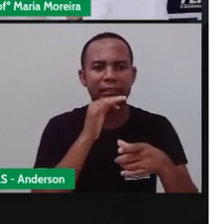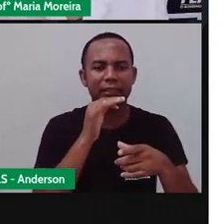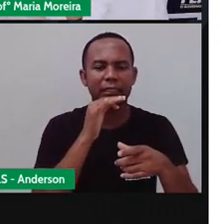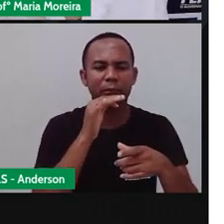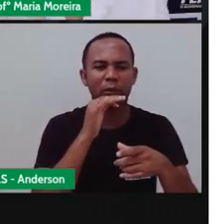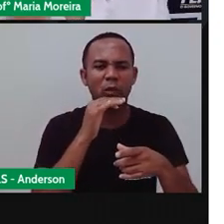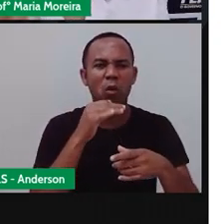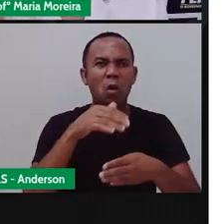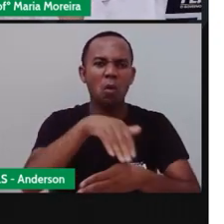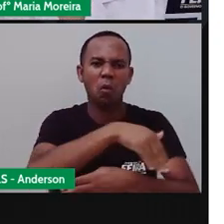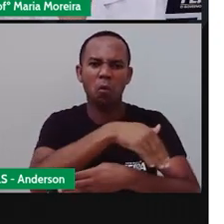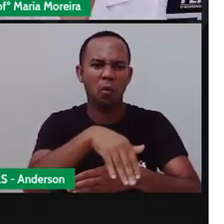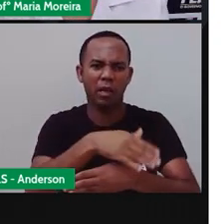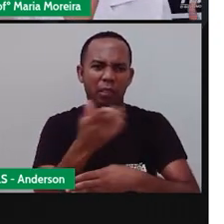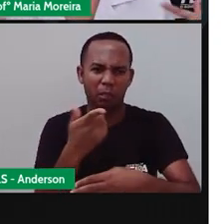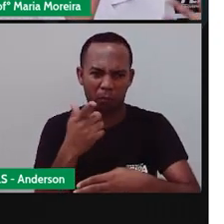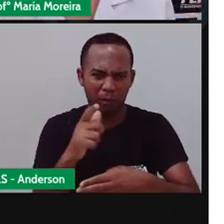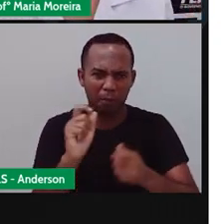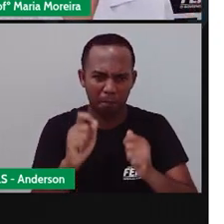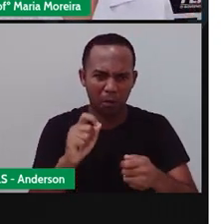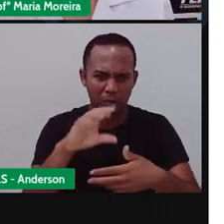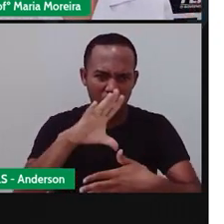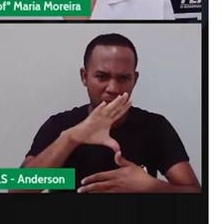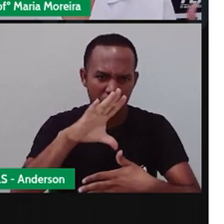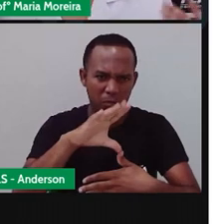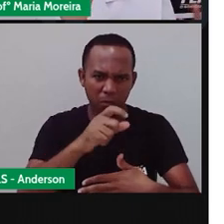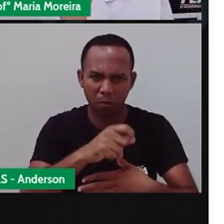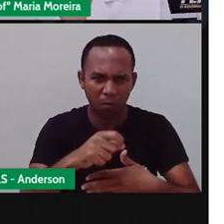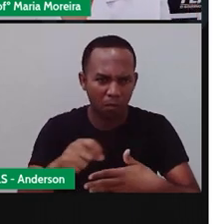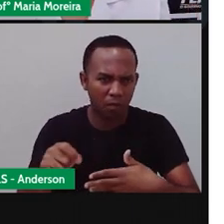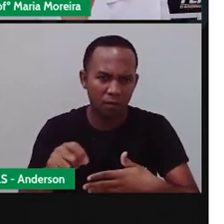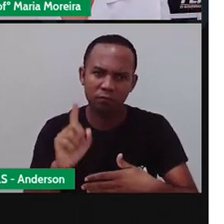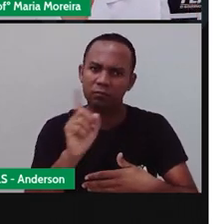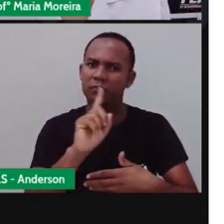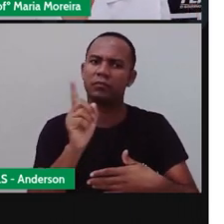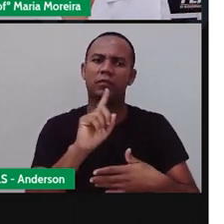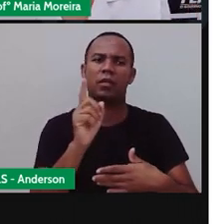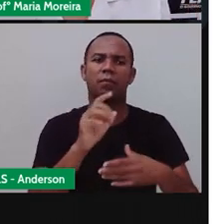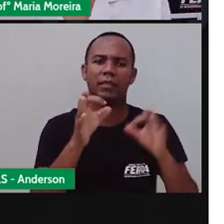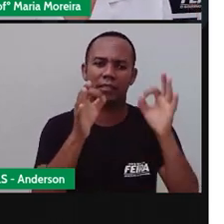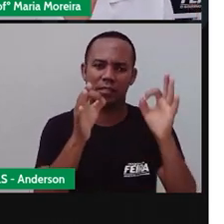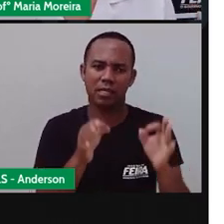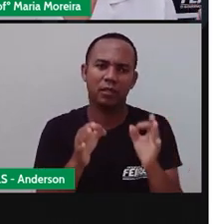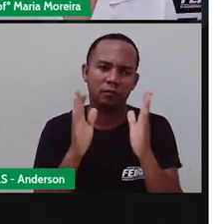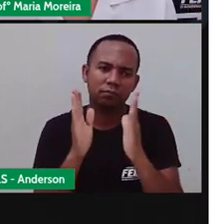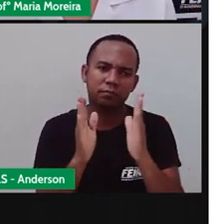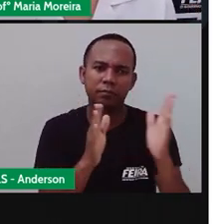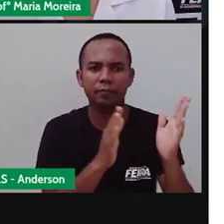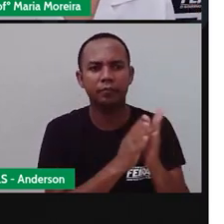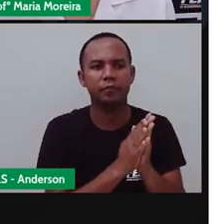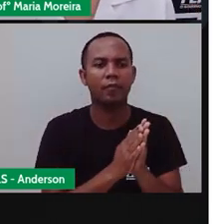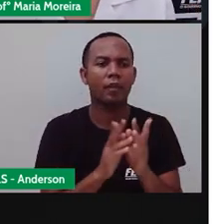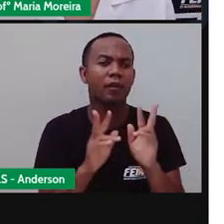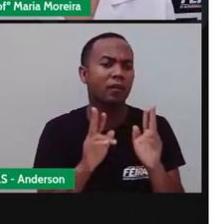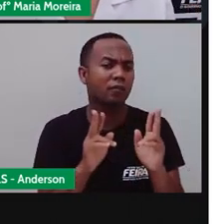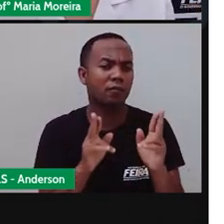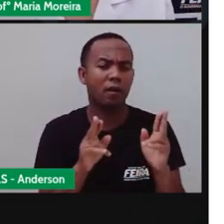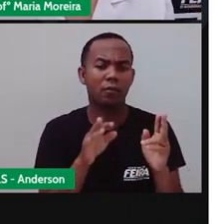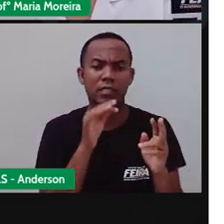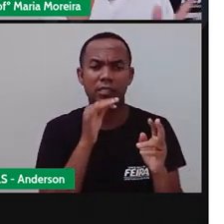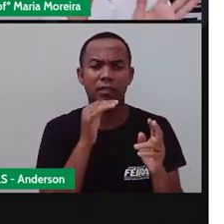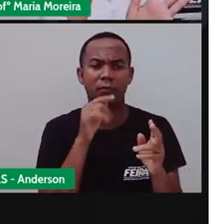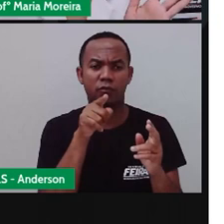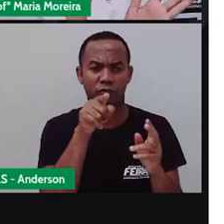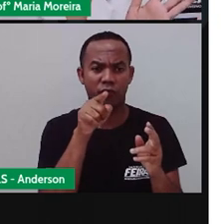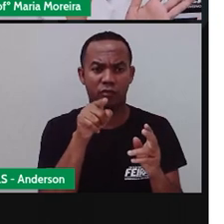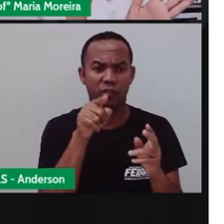Negativo, Pró. Mas, por exemplo, eu jogo e no meu jogo tem um mapa. E aquele mapa, naquele lugar, ele não existe.